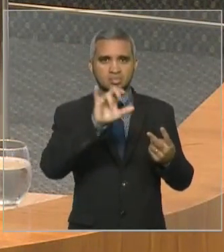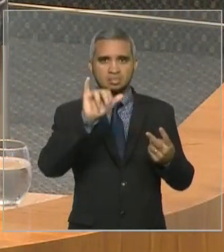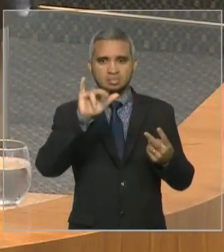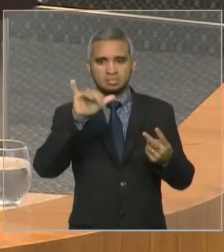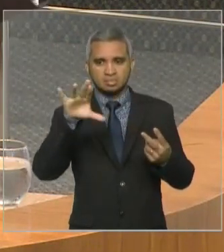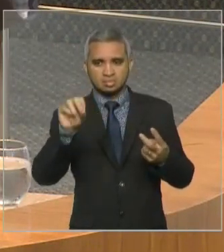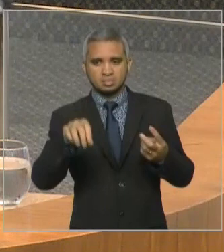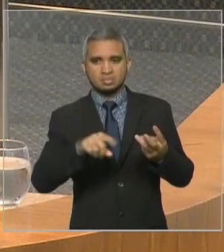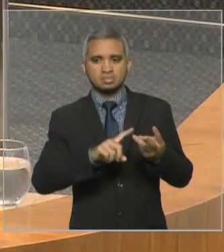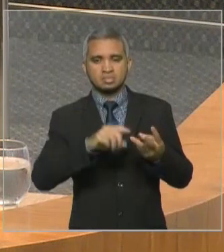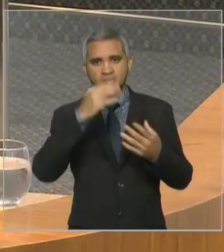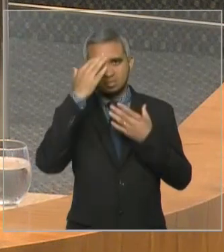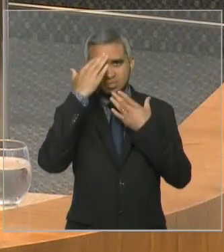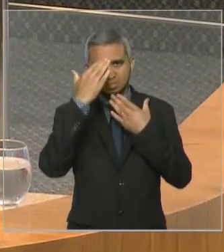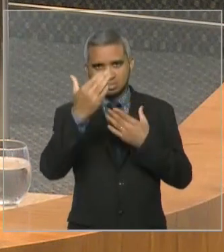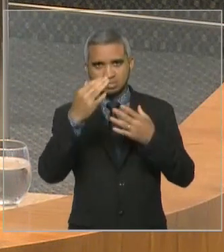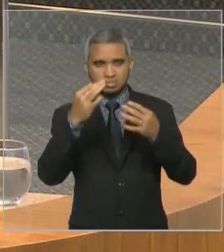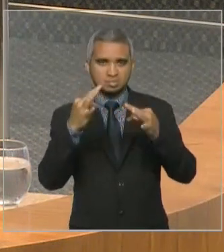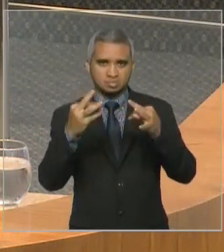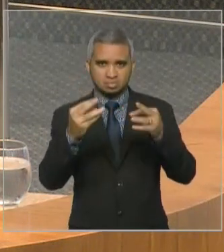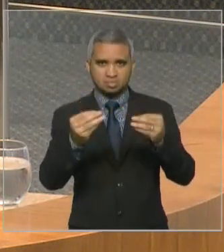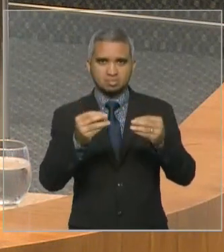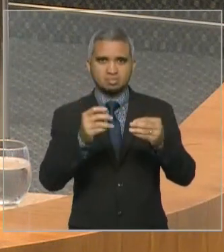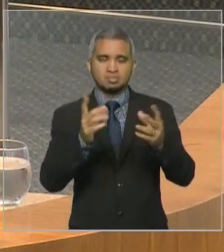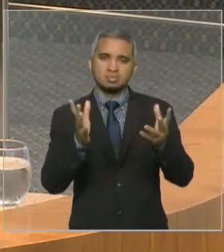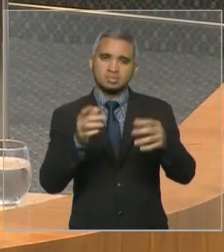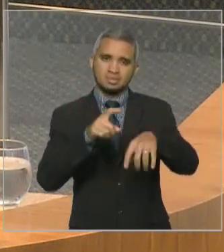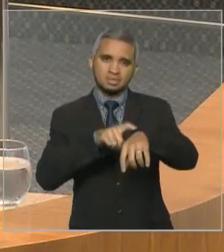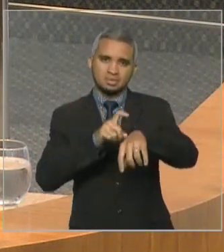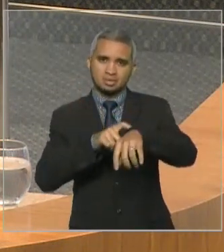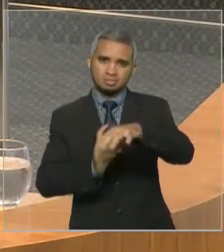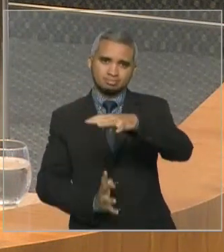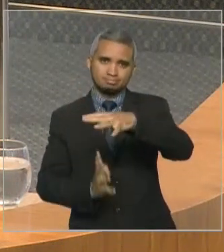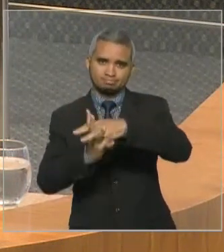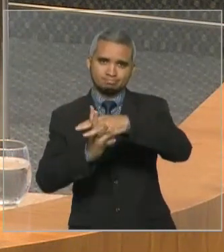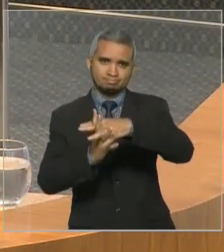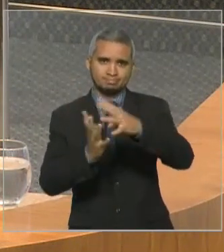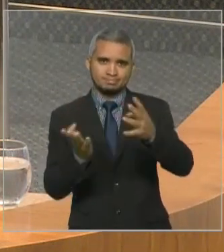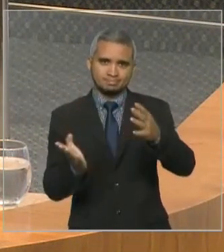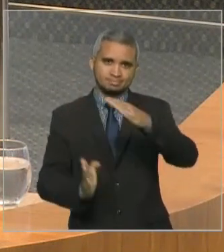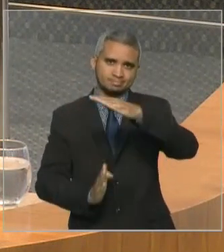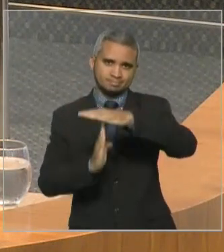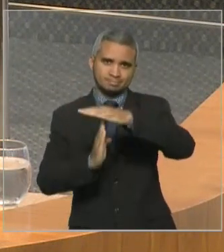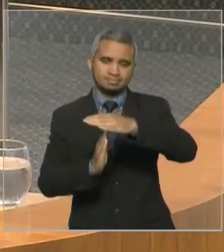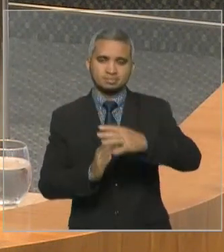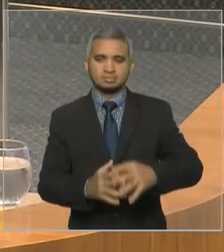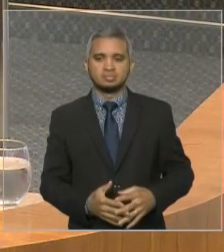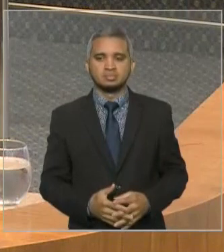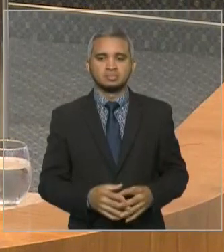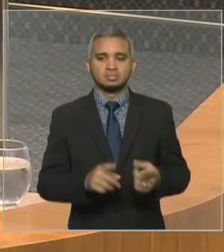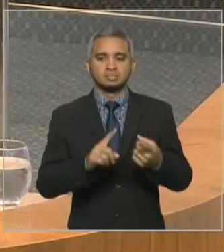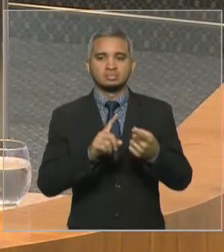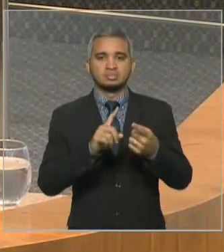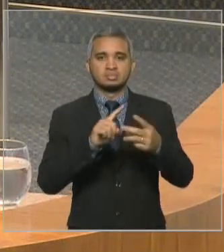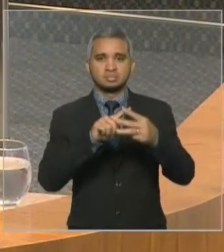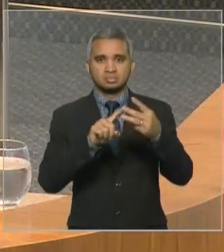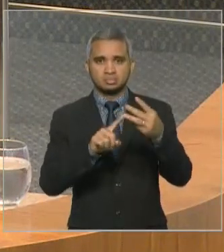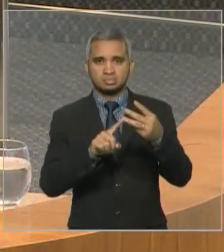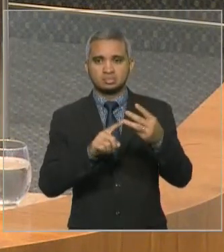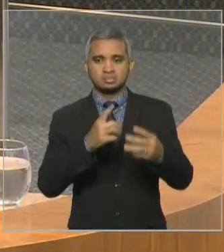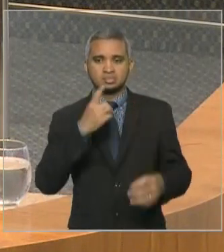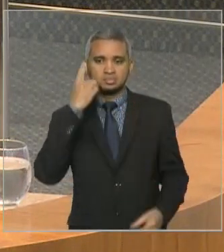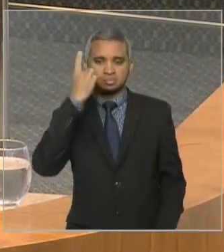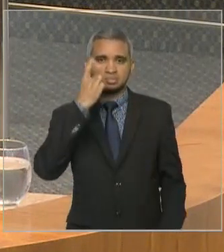poderei mais conceder em função do tempo, mas vou fazer essa concessão ainda aos três deputados. Mas queria dizer ao deputado Antônio